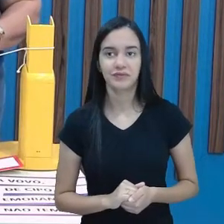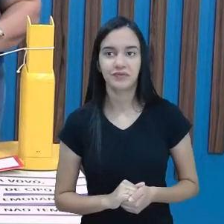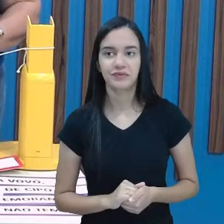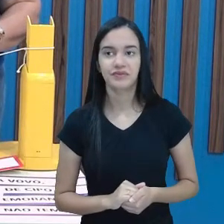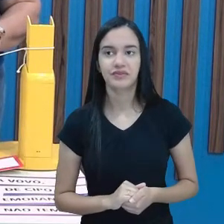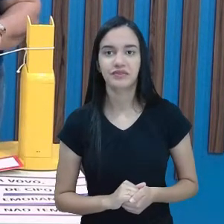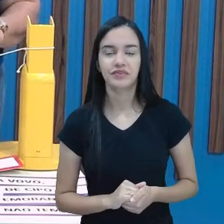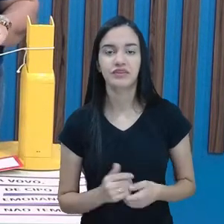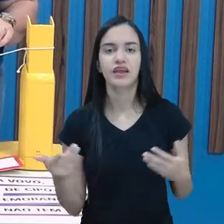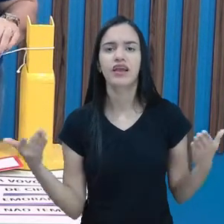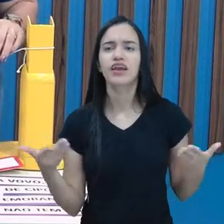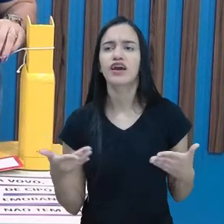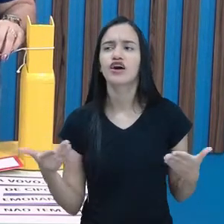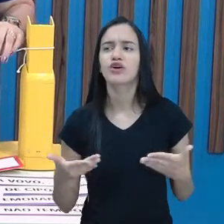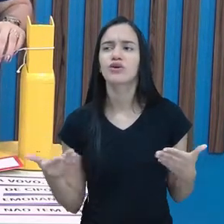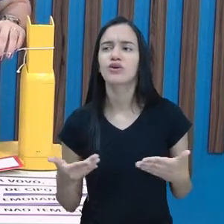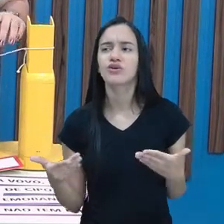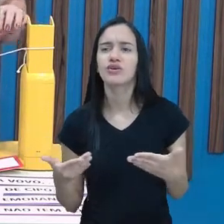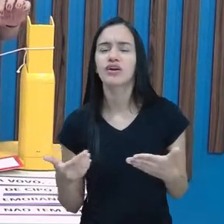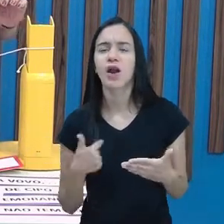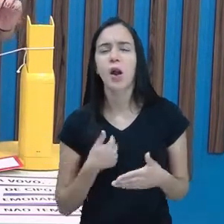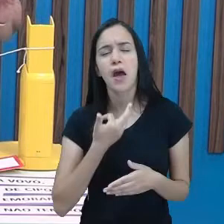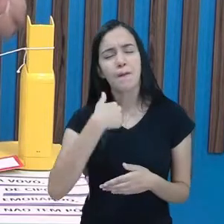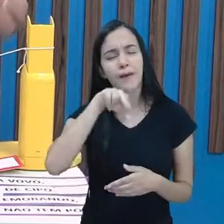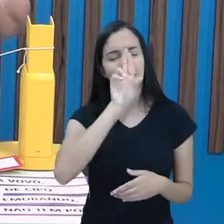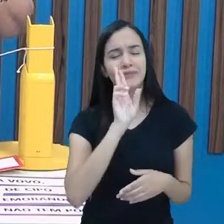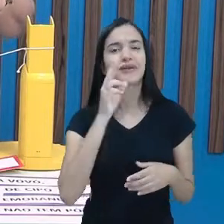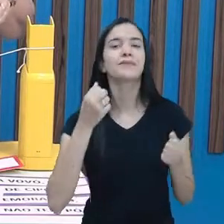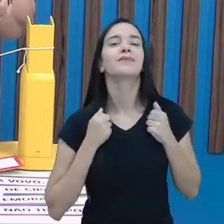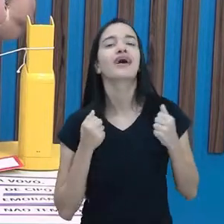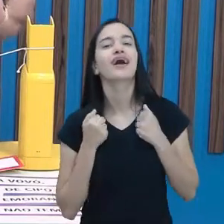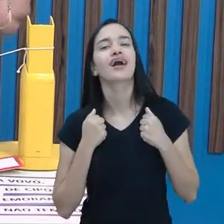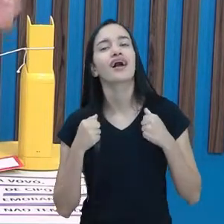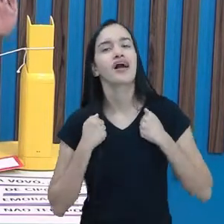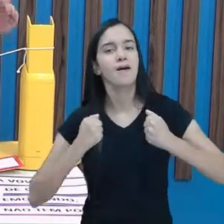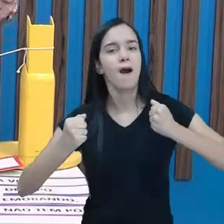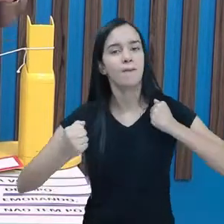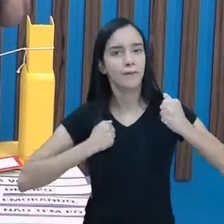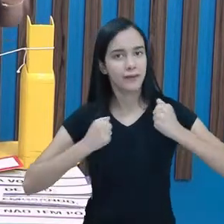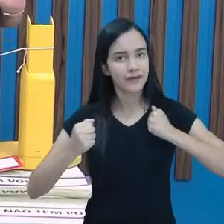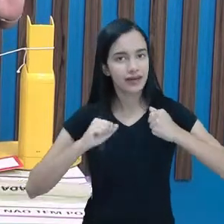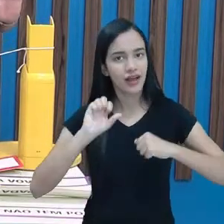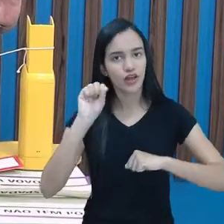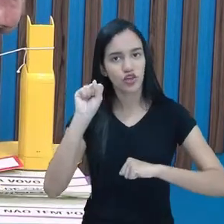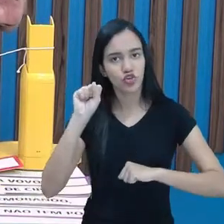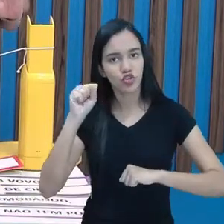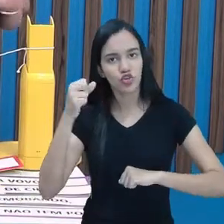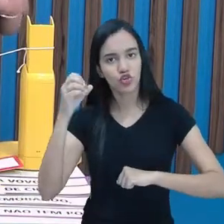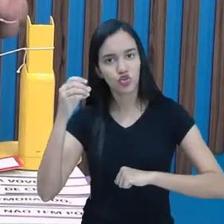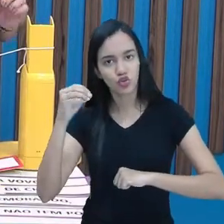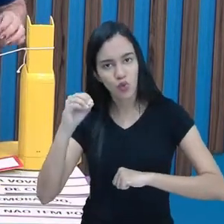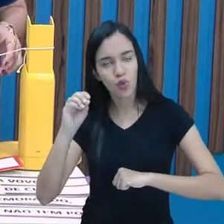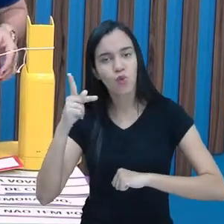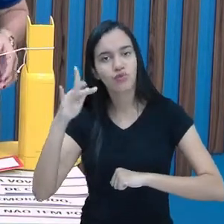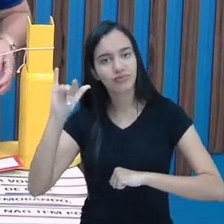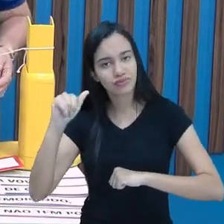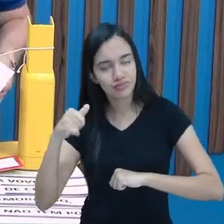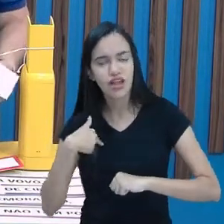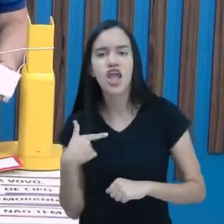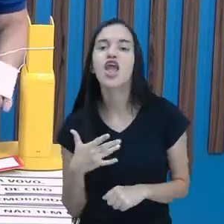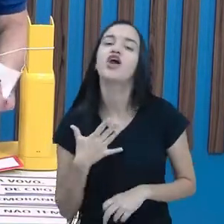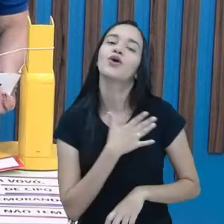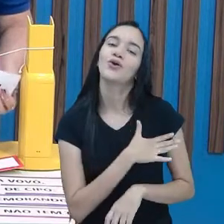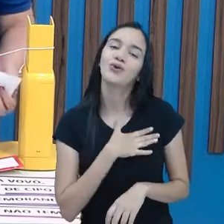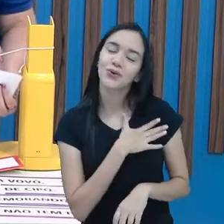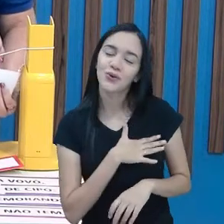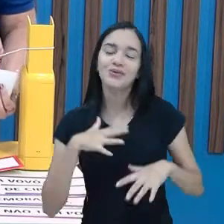E agora, eu vou colocar meio-dia, macaca sobia, que a gente organizou aqui. Vou deixar a chuva e sol. Embora eu goste muito da chuva